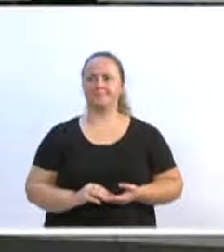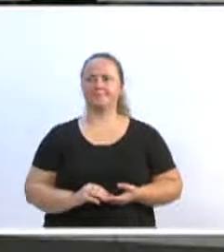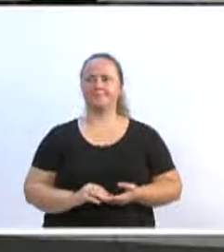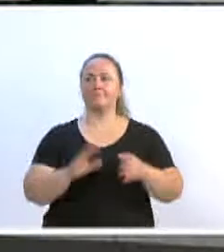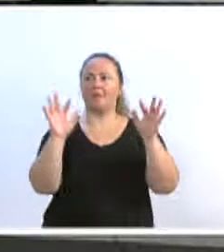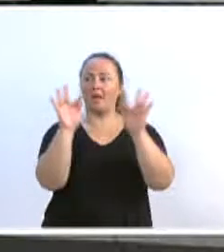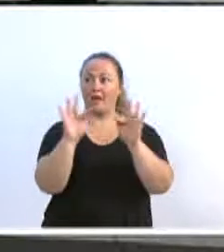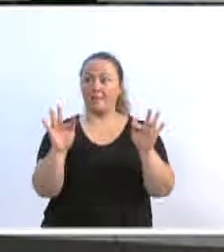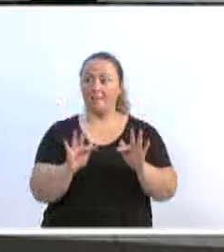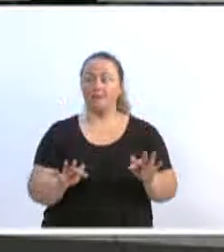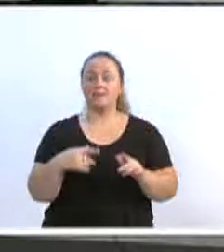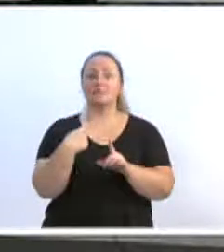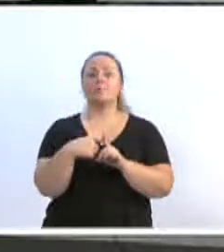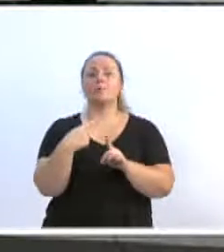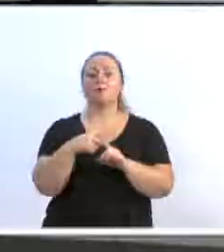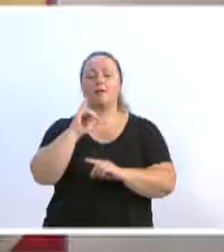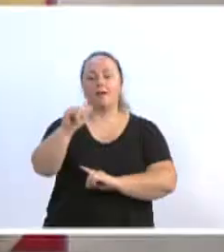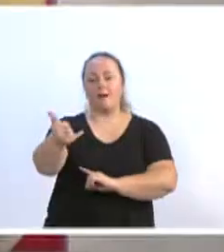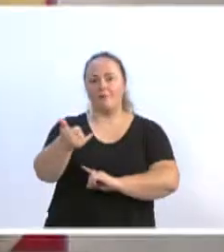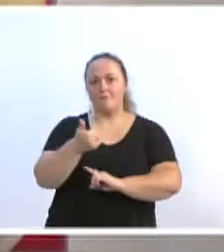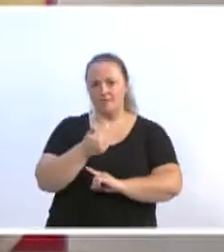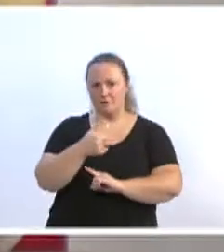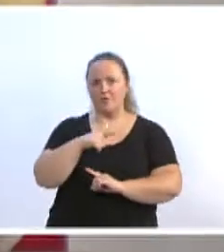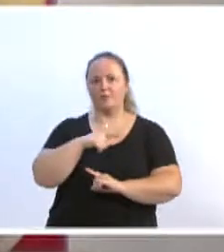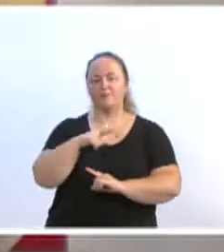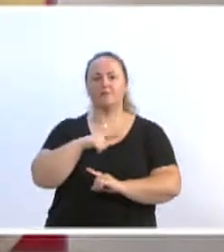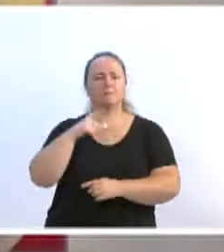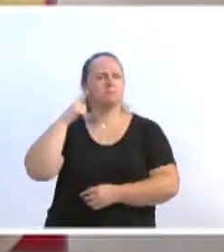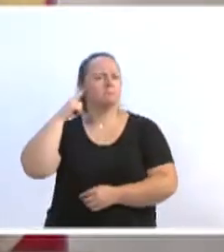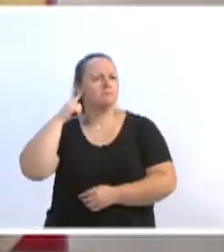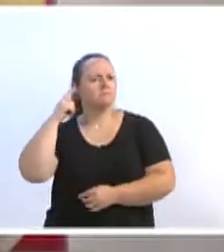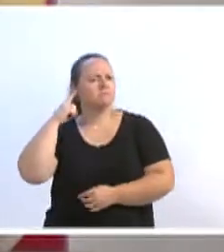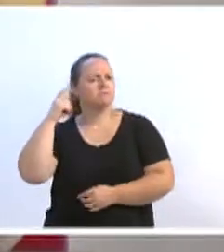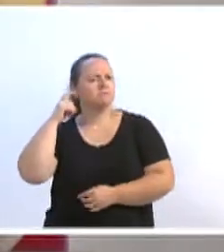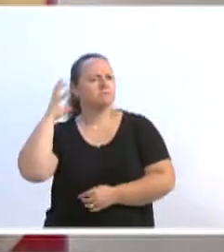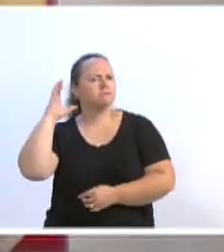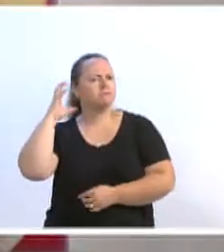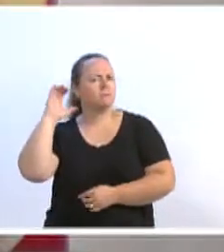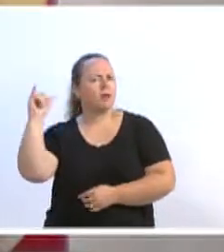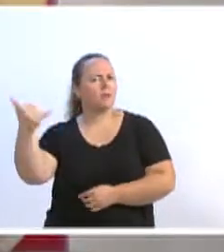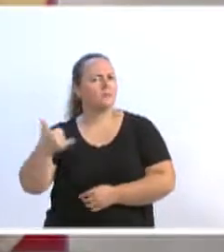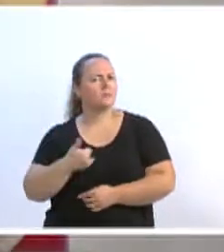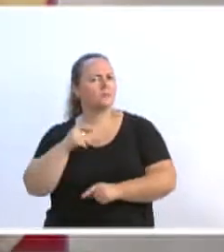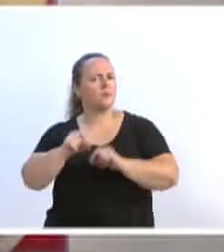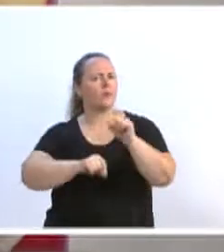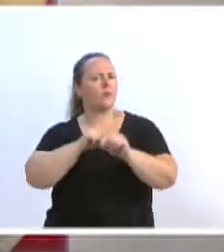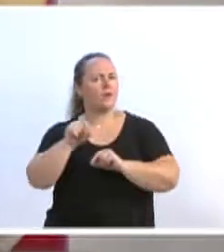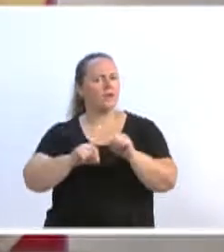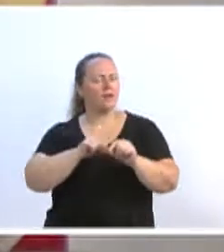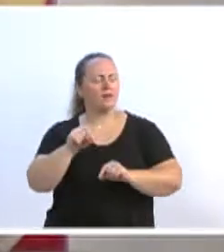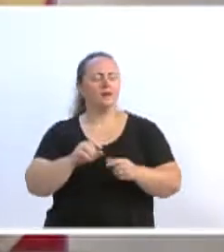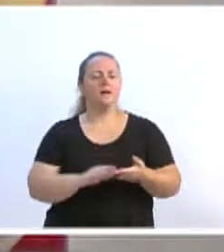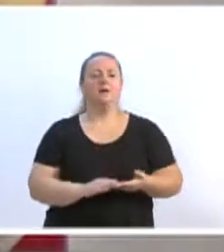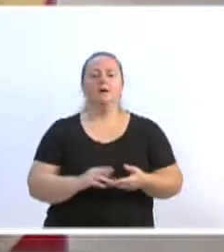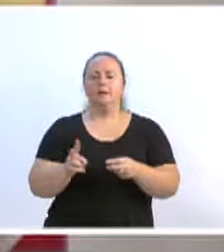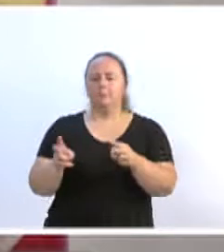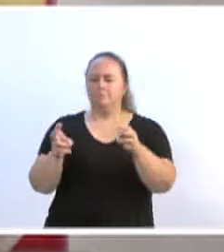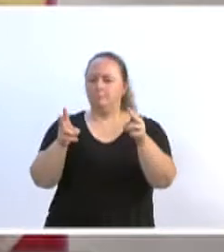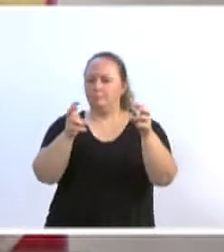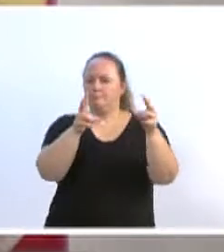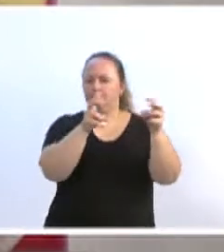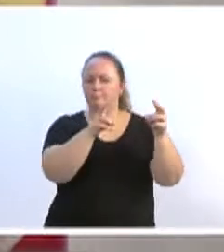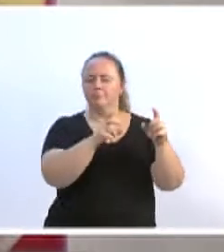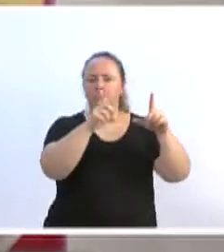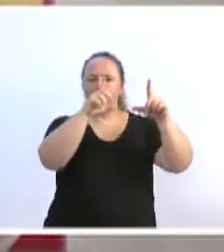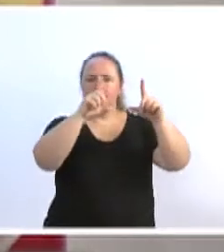feliz também porque recebi o relato, recebi um áudio do comandante Jefferson Schmidt dizendo que eles têm notado a redução